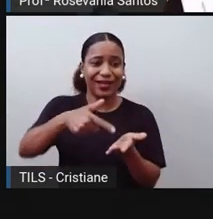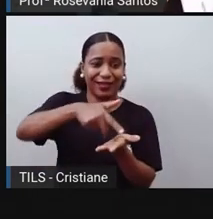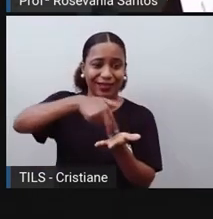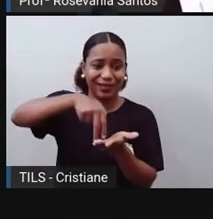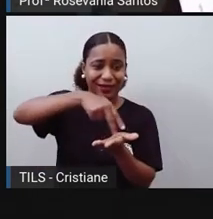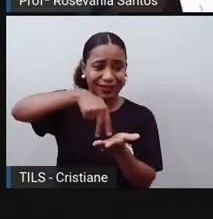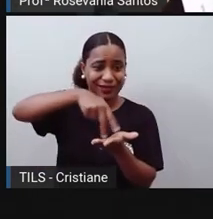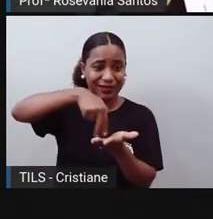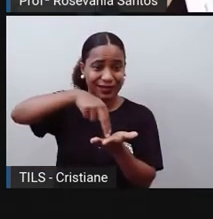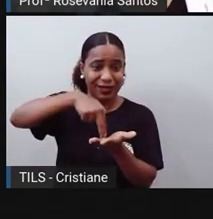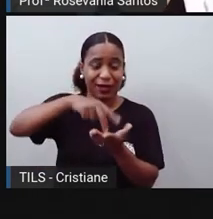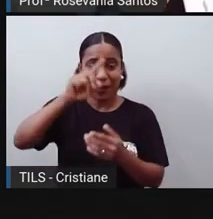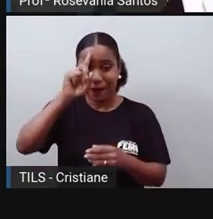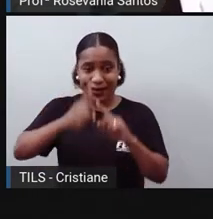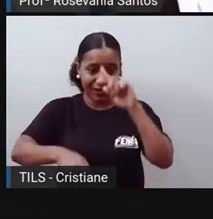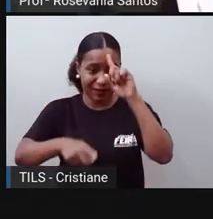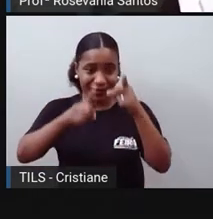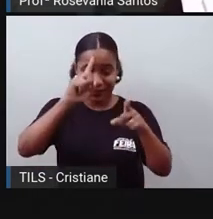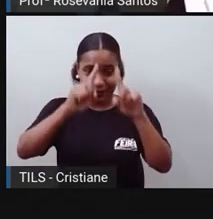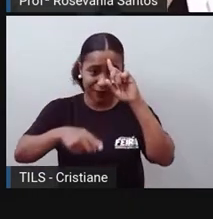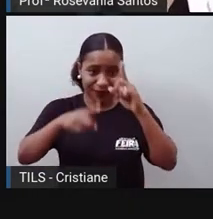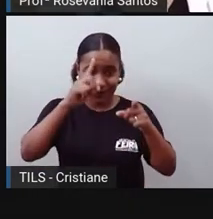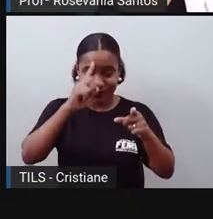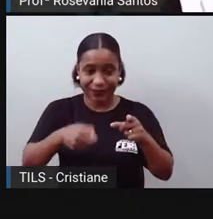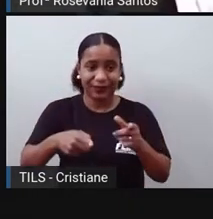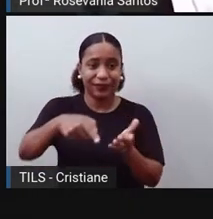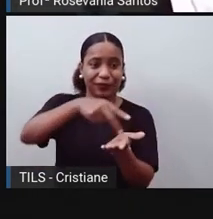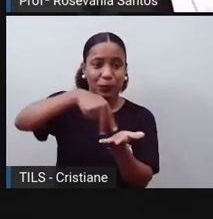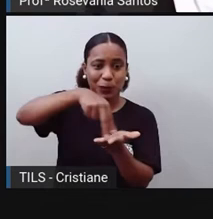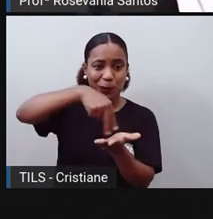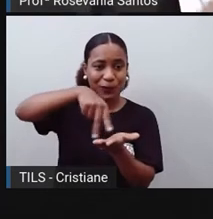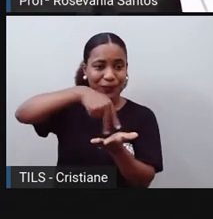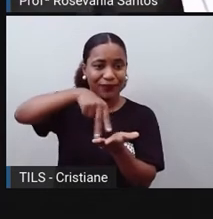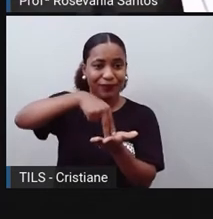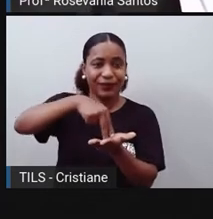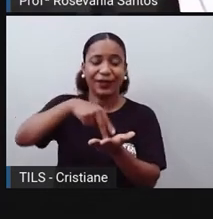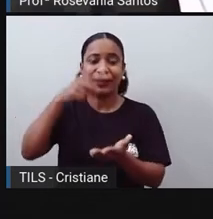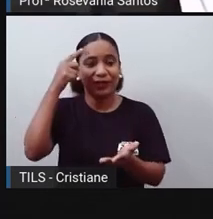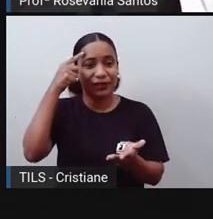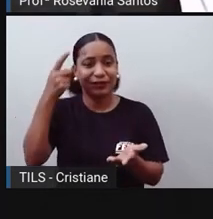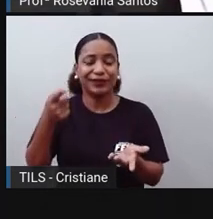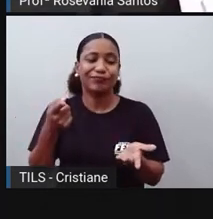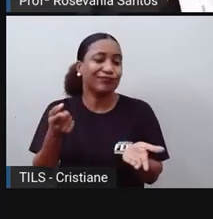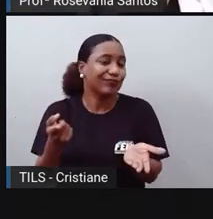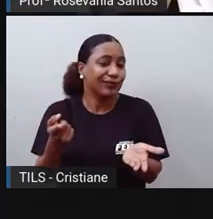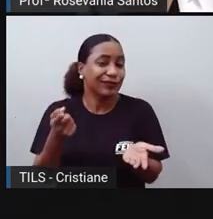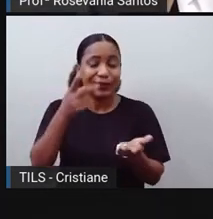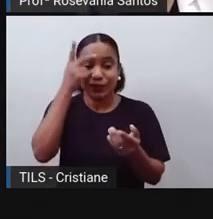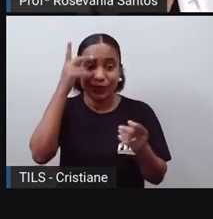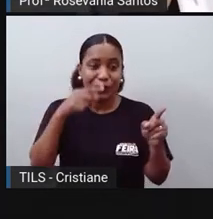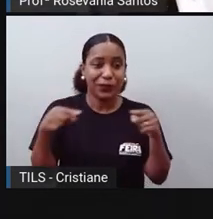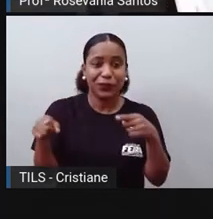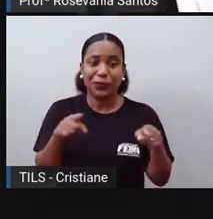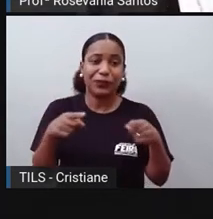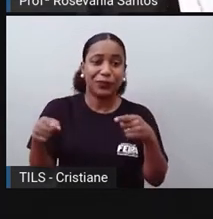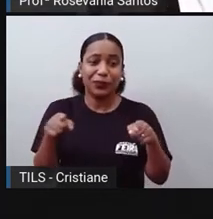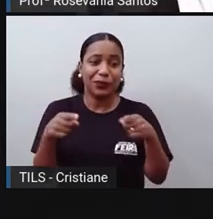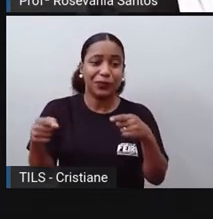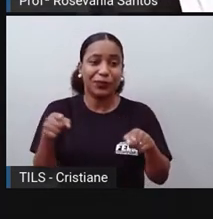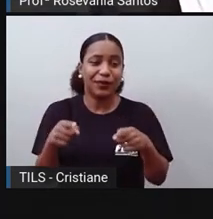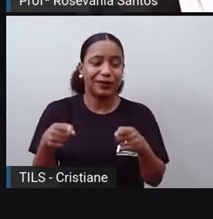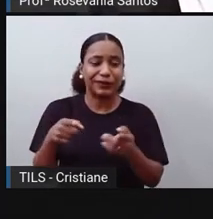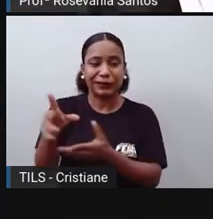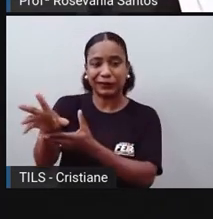e algumas pessoas que têm criatividade, que queiram dançar de outra forma, acaba, se ela não tiver muita personalidade naquilo que vai fazer,